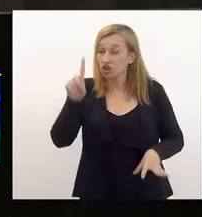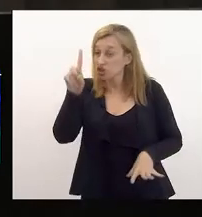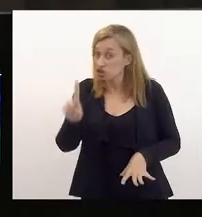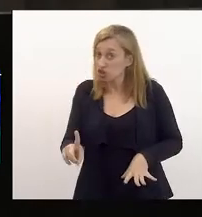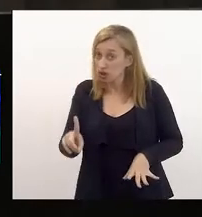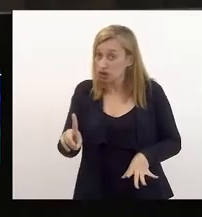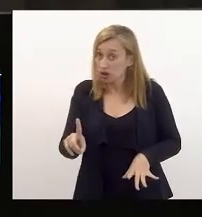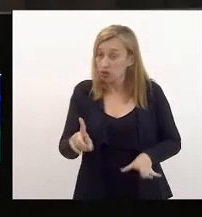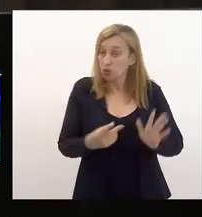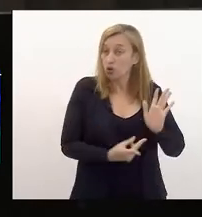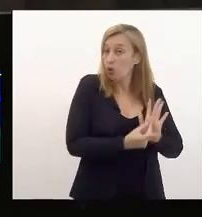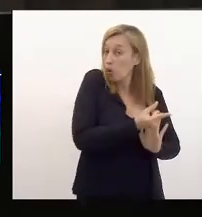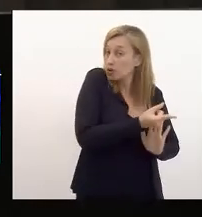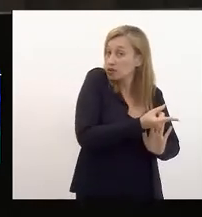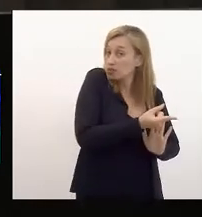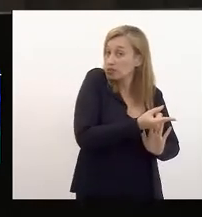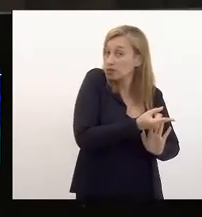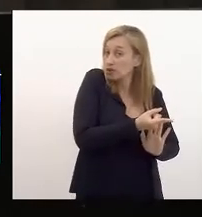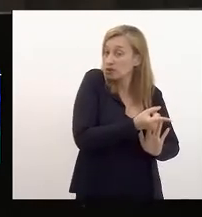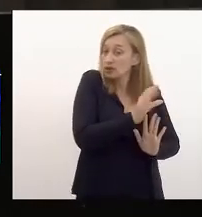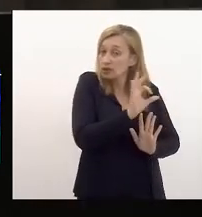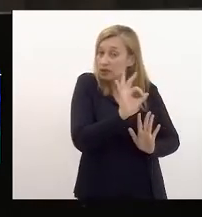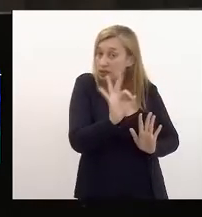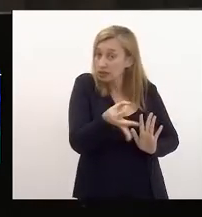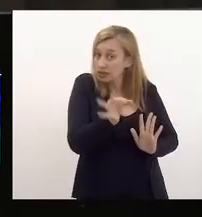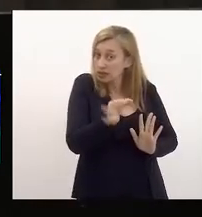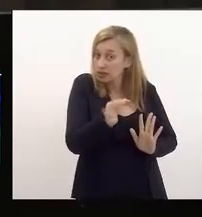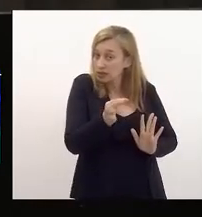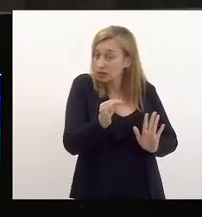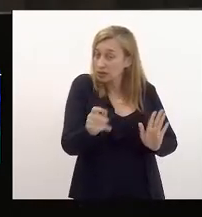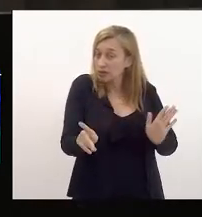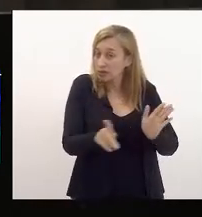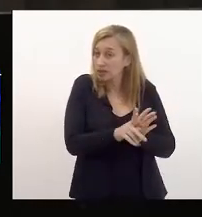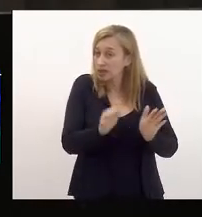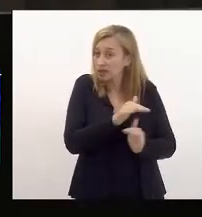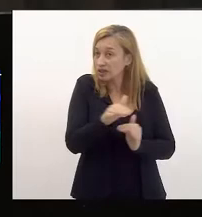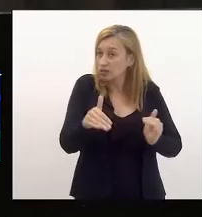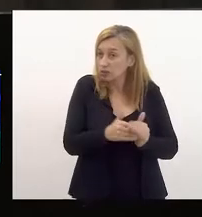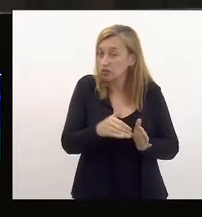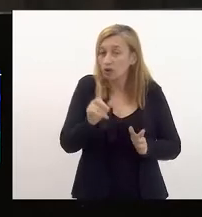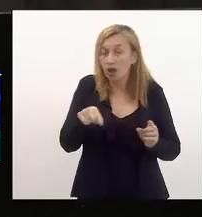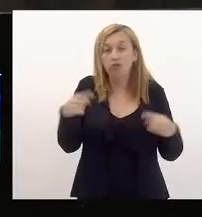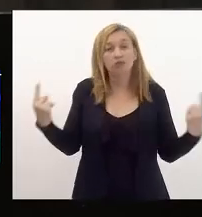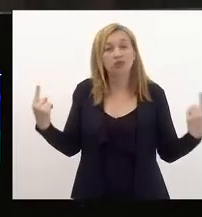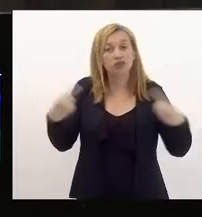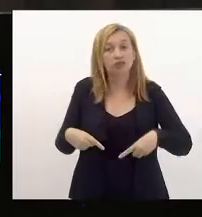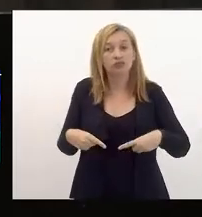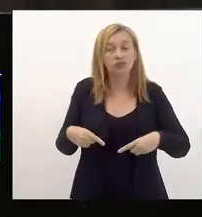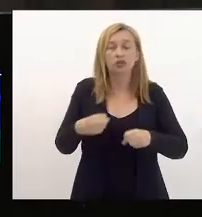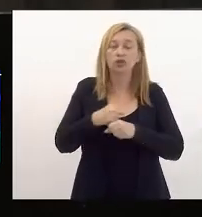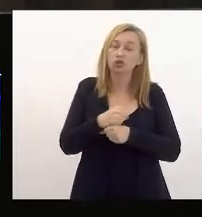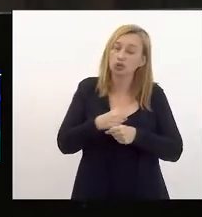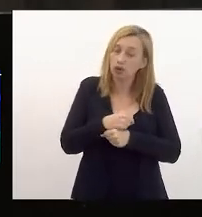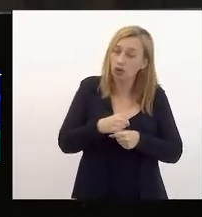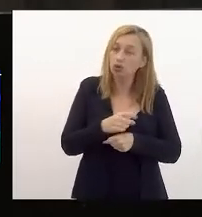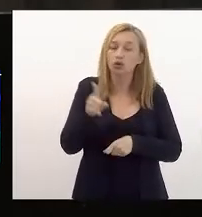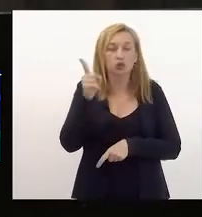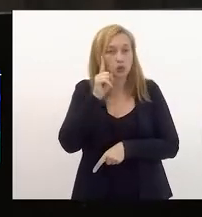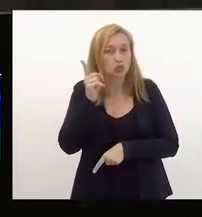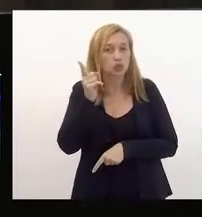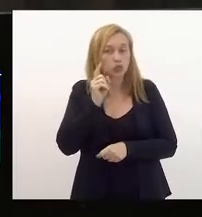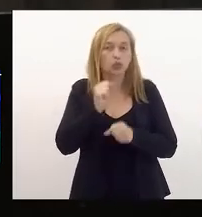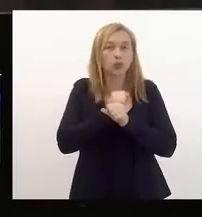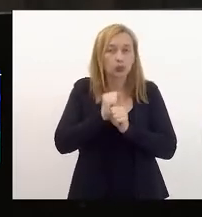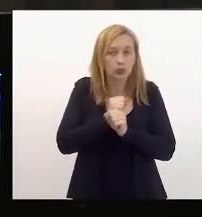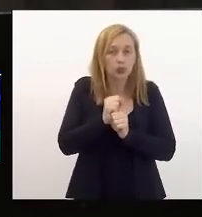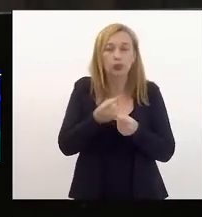direitos e um orçamento, de fato, colocado para todos e todas é o grande desafio que, ano a ano, a gente